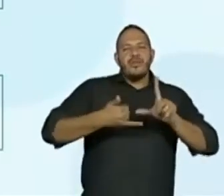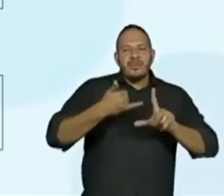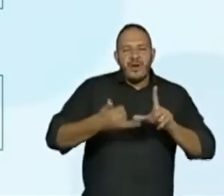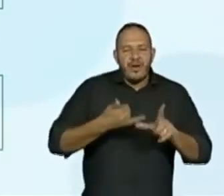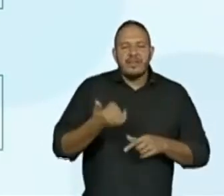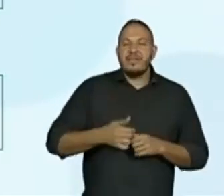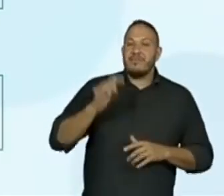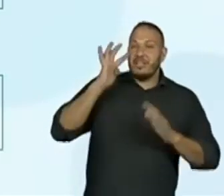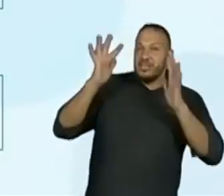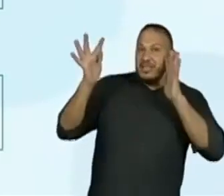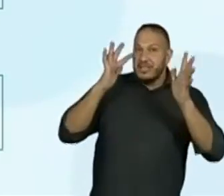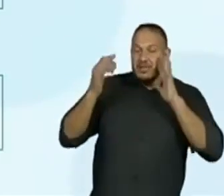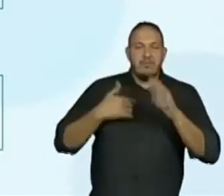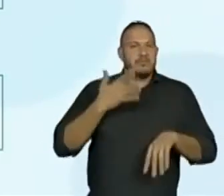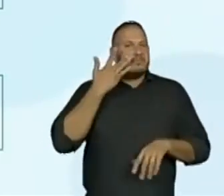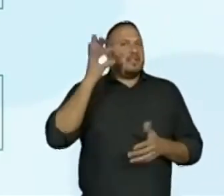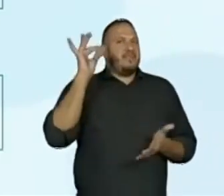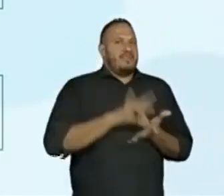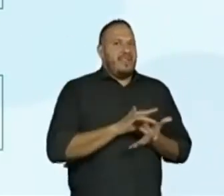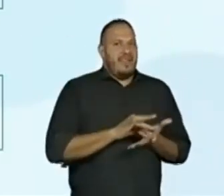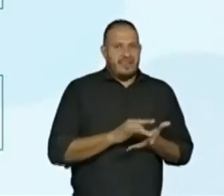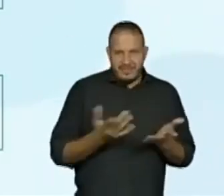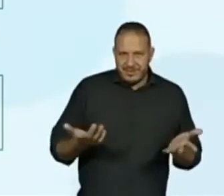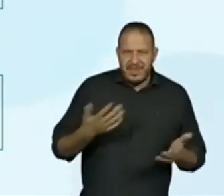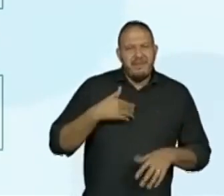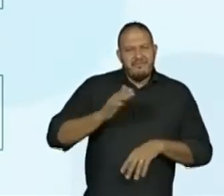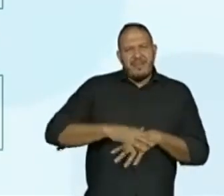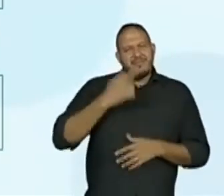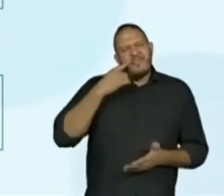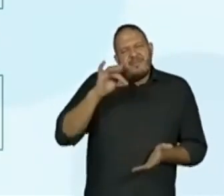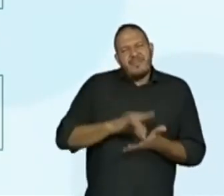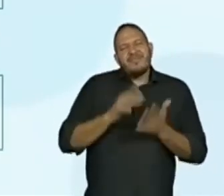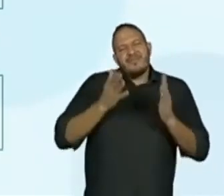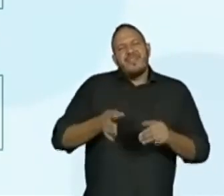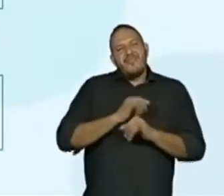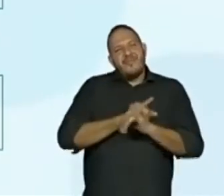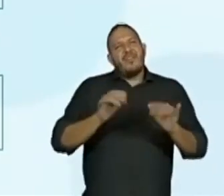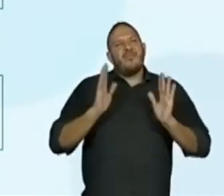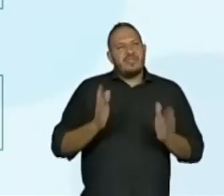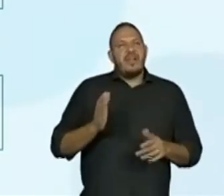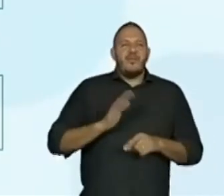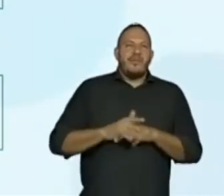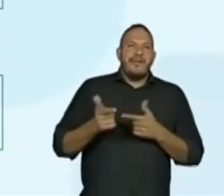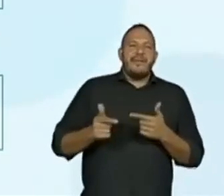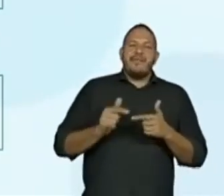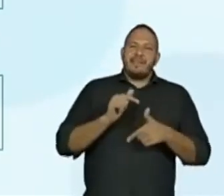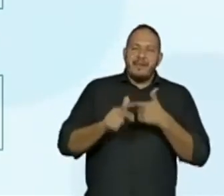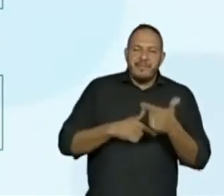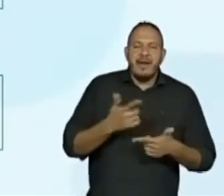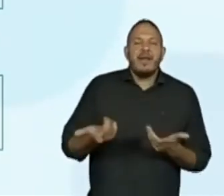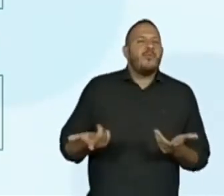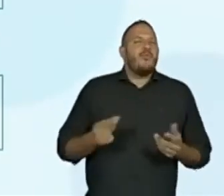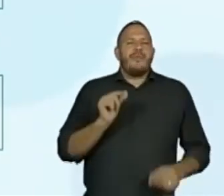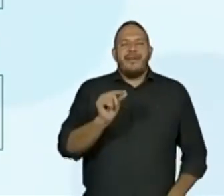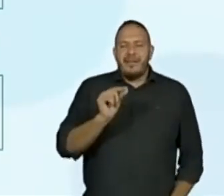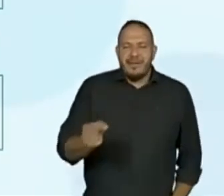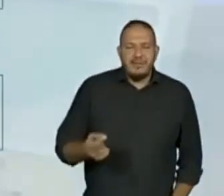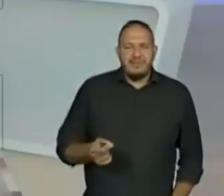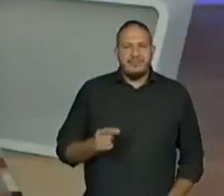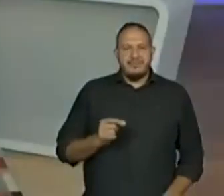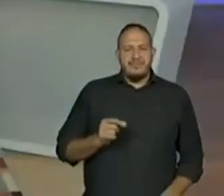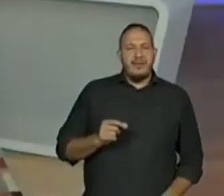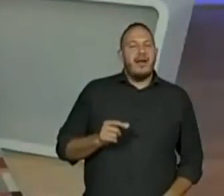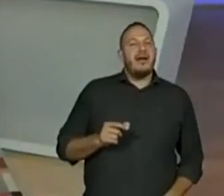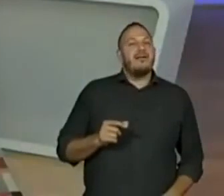Por quê? Na verdade é que é mais uma afirmação do que uma pergunta. Que a já colocou. Trabalha. E aí? Todo mundo está